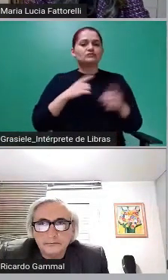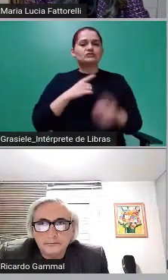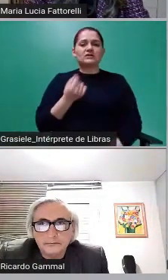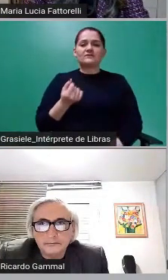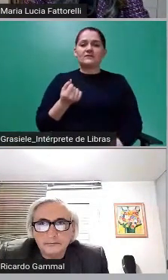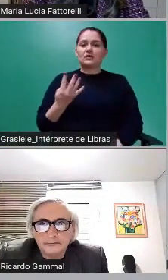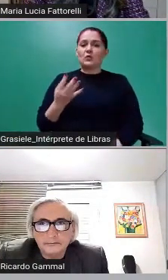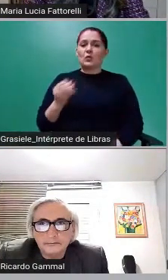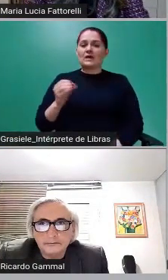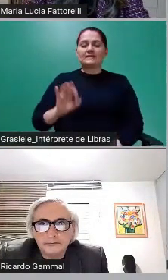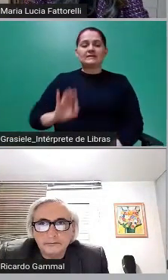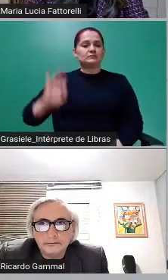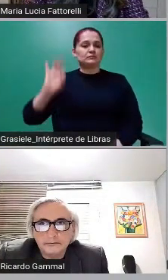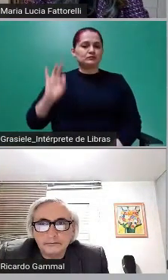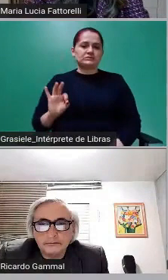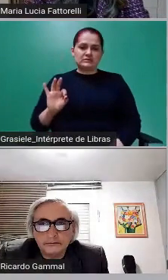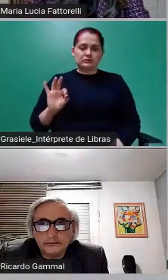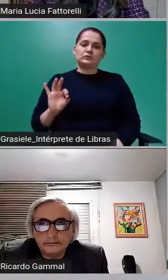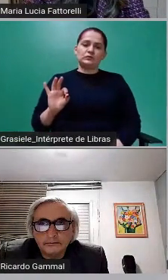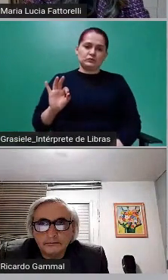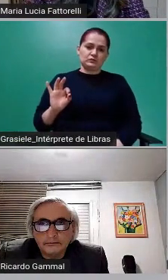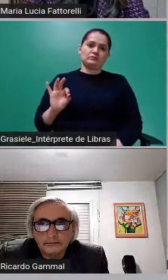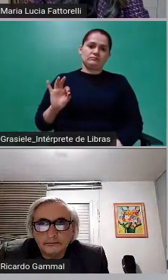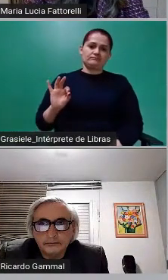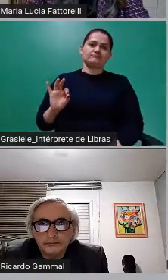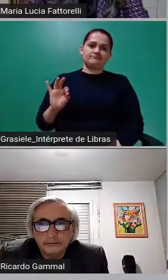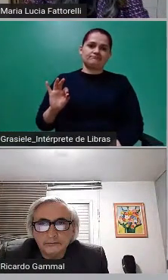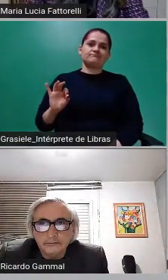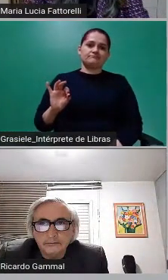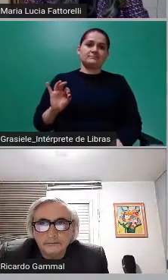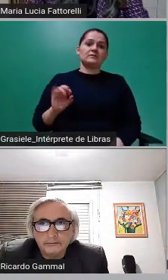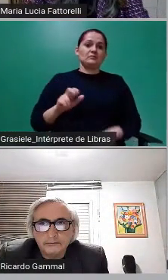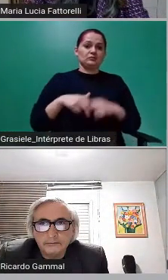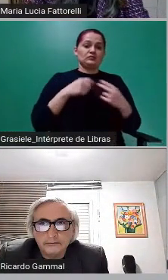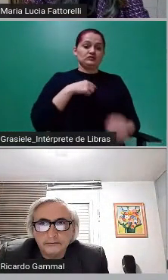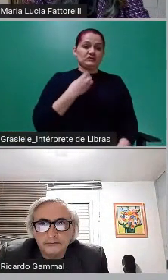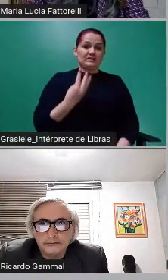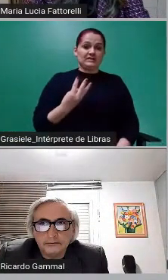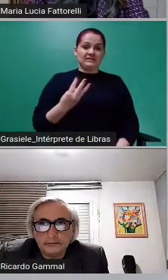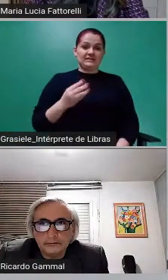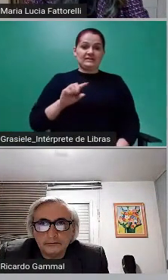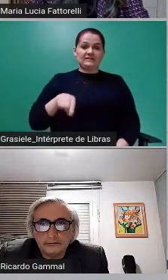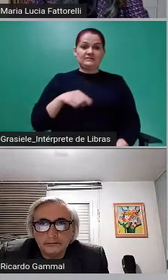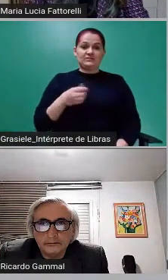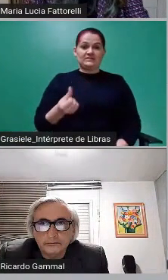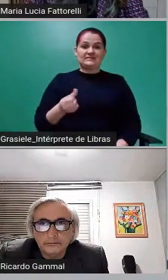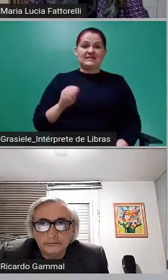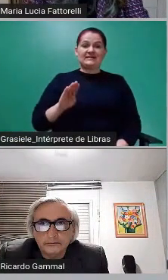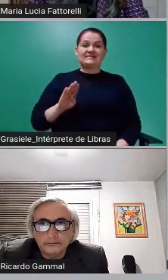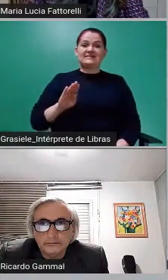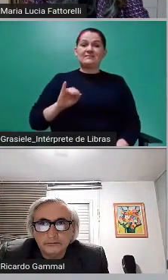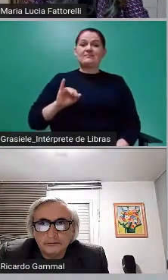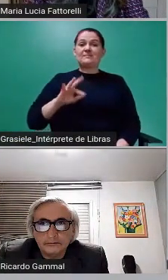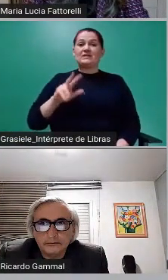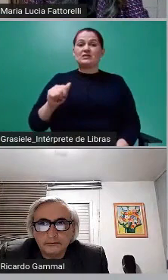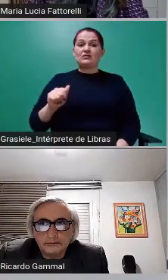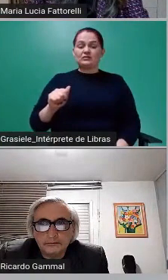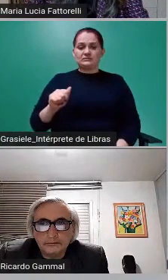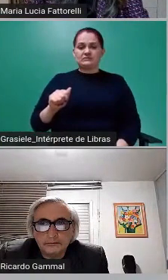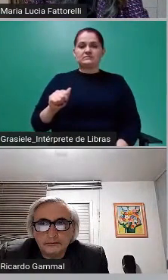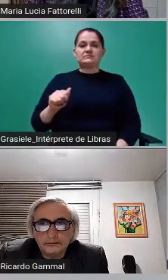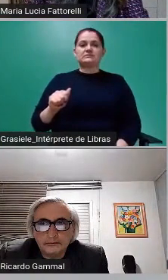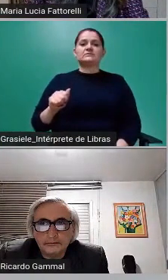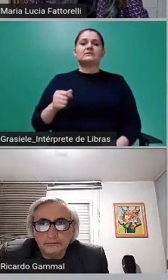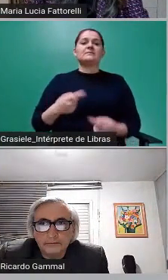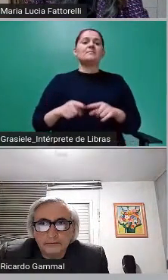Então, eles emitiram 3,6 bilhões em títulos e arrecadaram 2,2